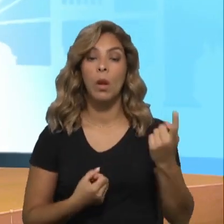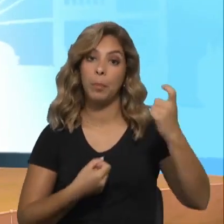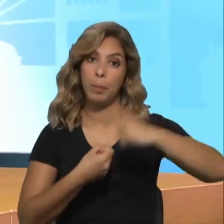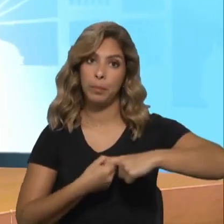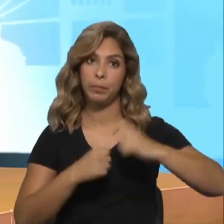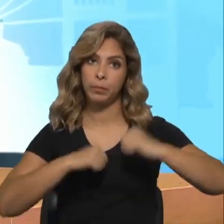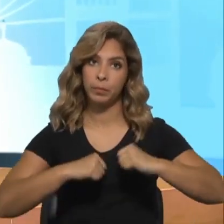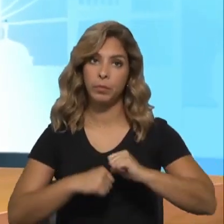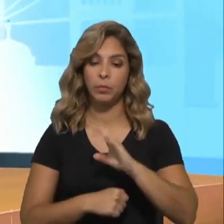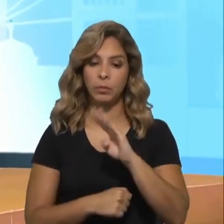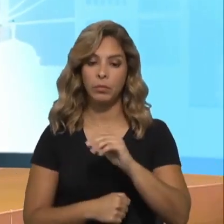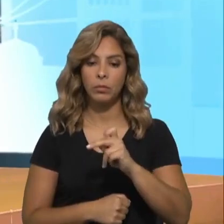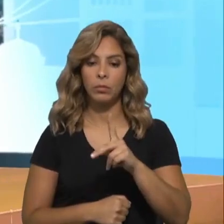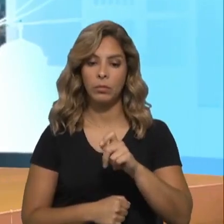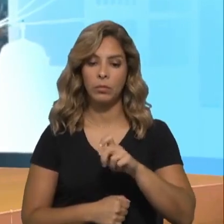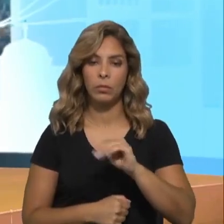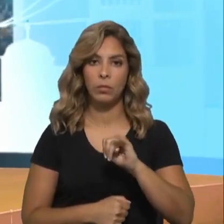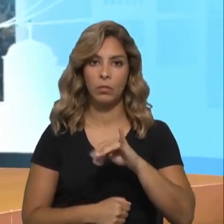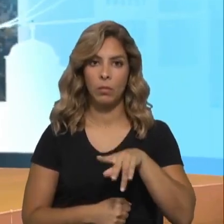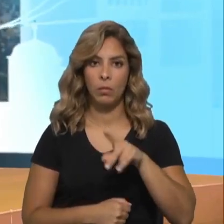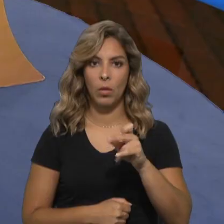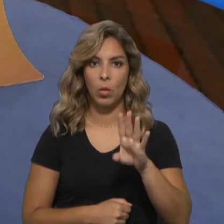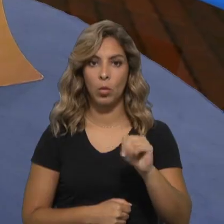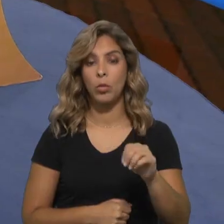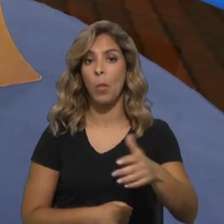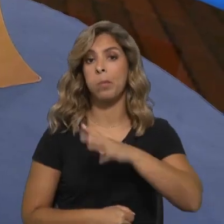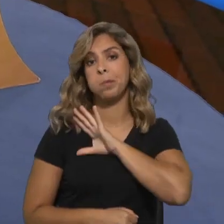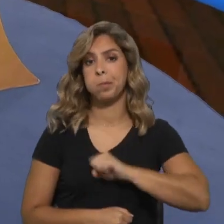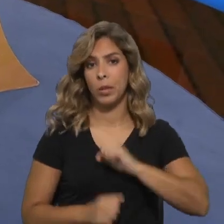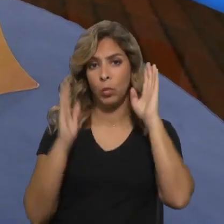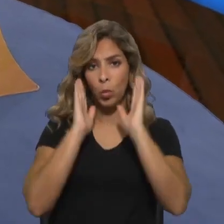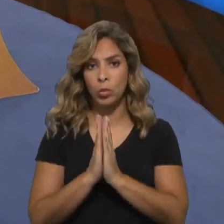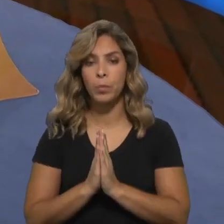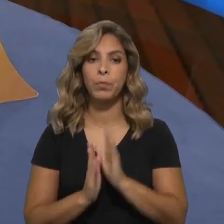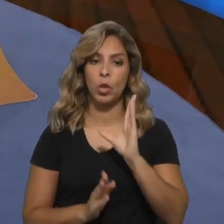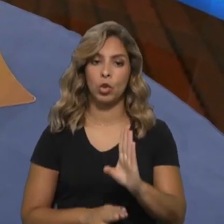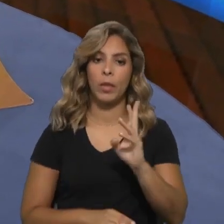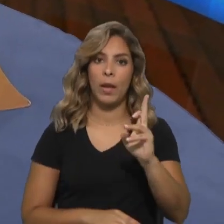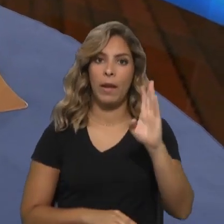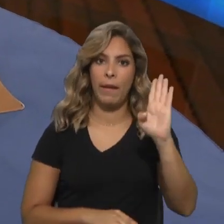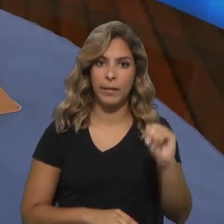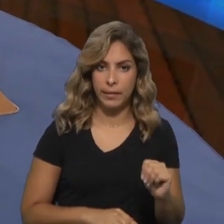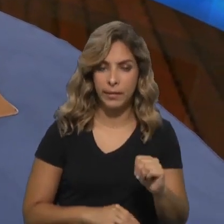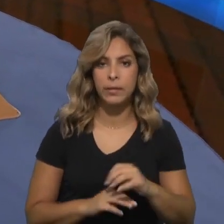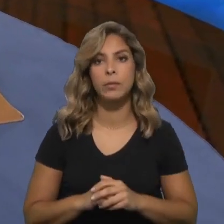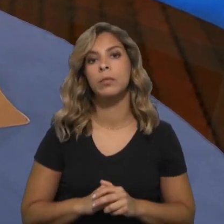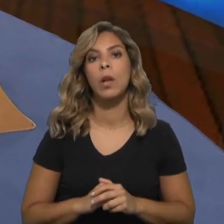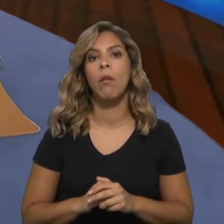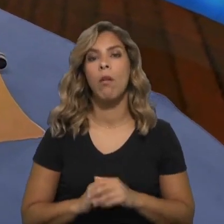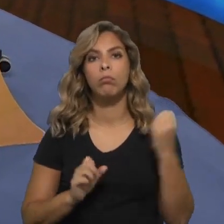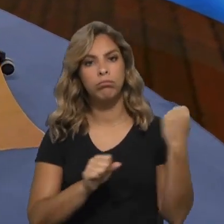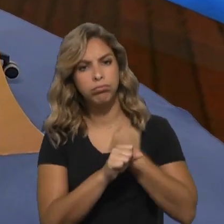os Salesianos, que são os donos do colégio. O JTRS fez obras durante dois anos no espaço,